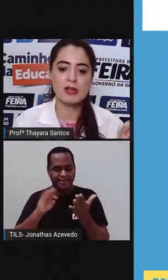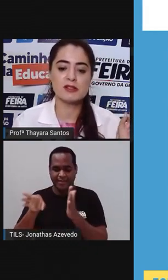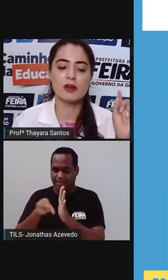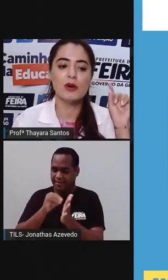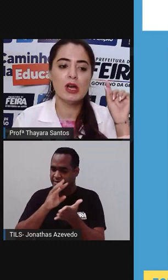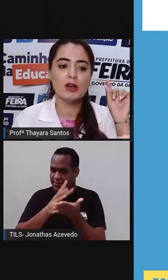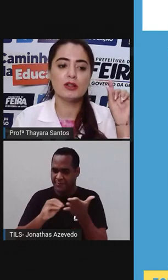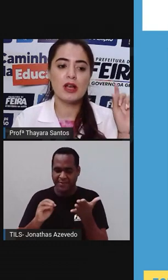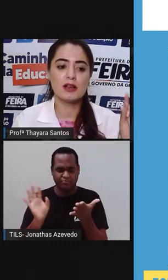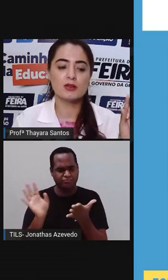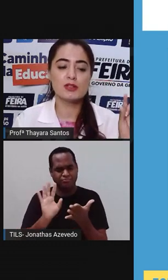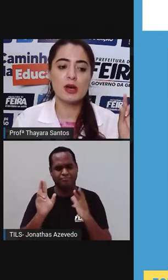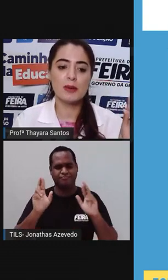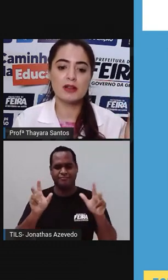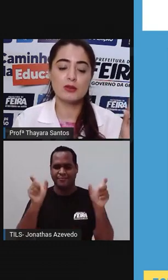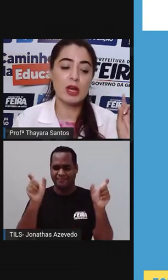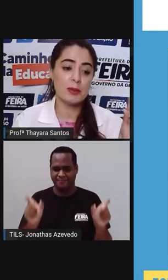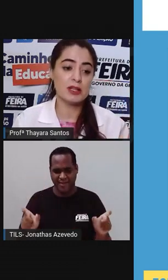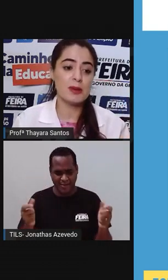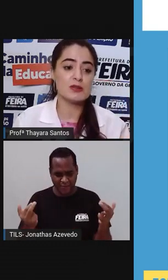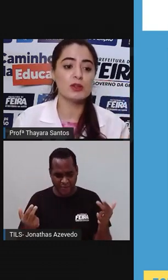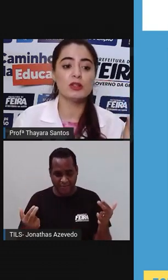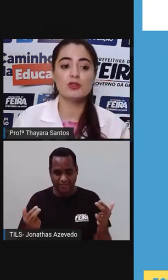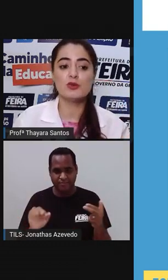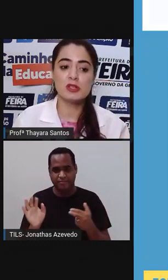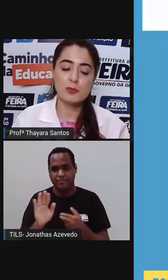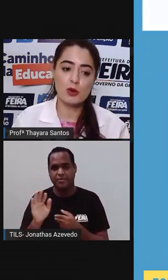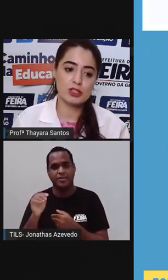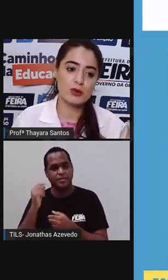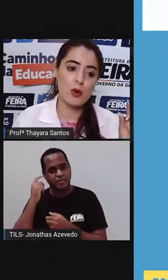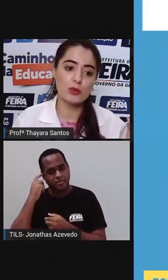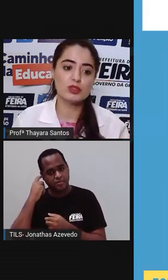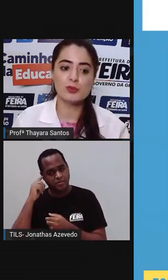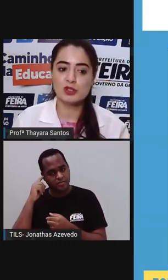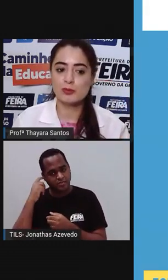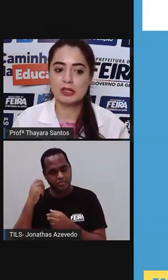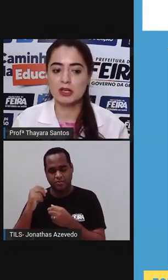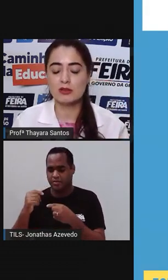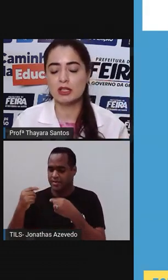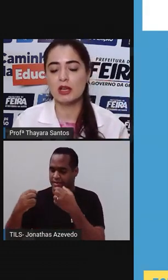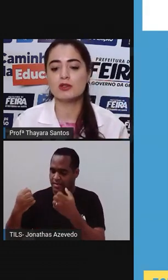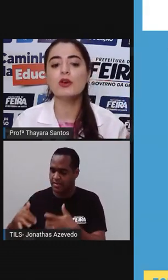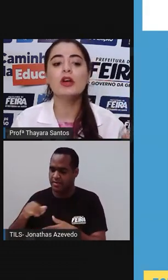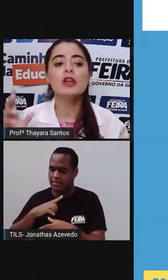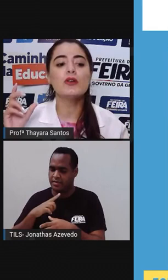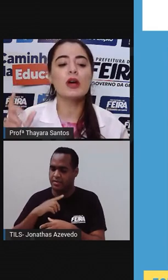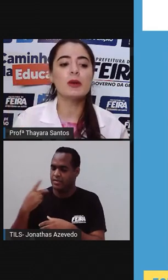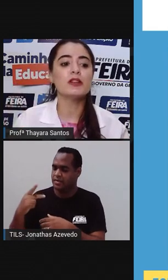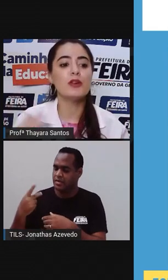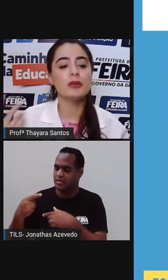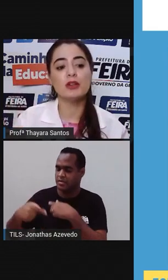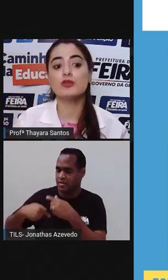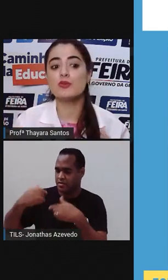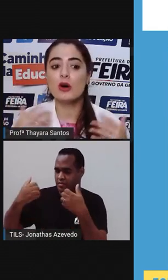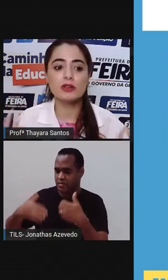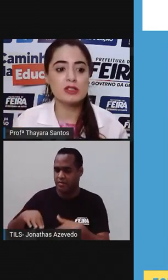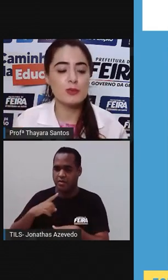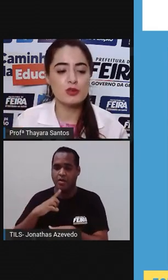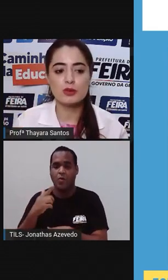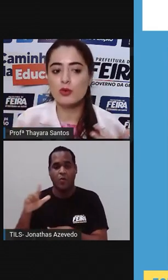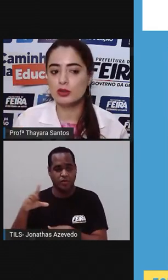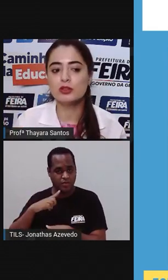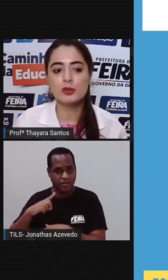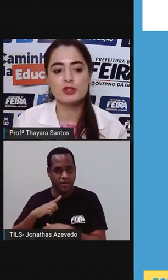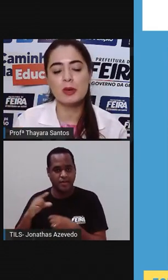a participação do gameta masculino de uma esponja com um tipo de material genético, e o gameta feminino de uma outra